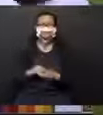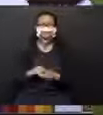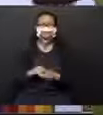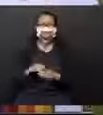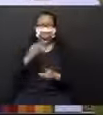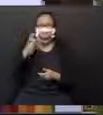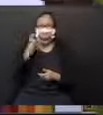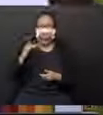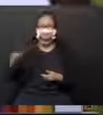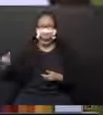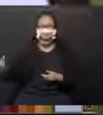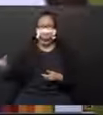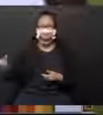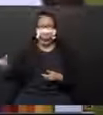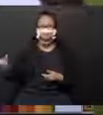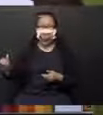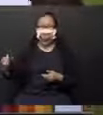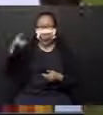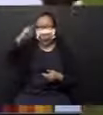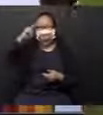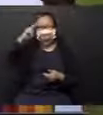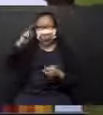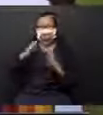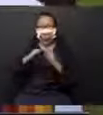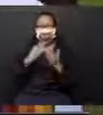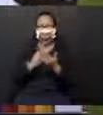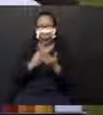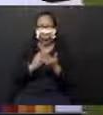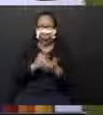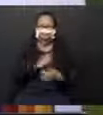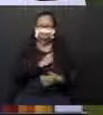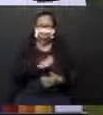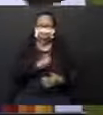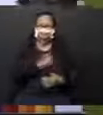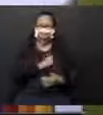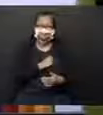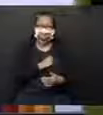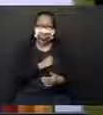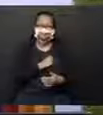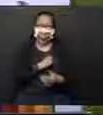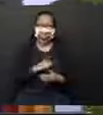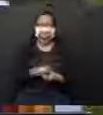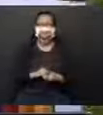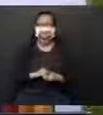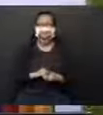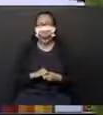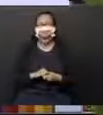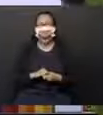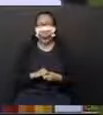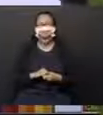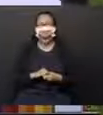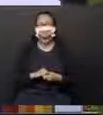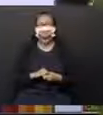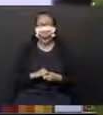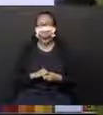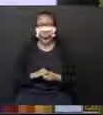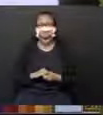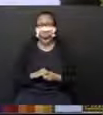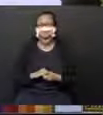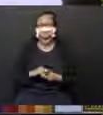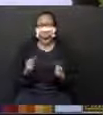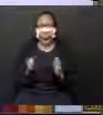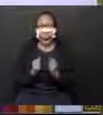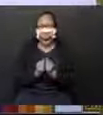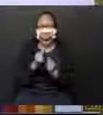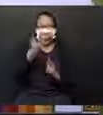Crianças, lembrou da escola, né? Vai ter um pouquinho de saudade, mas logo, logo, nós voltamos. Depois, junto